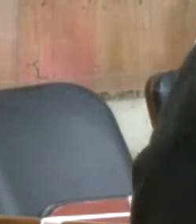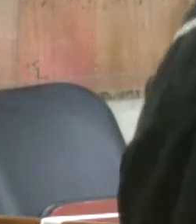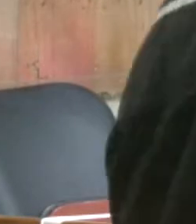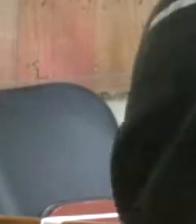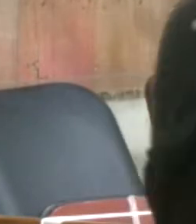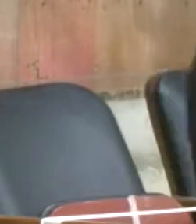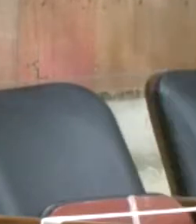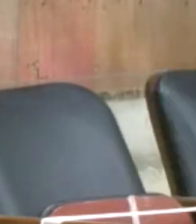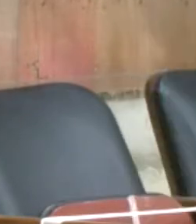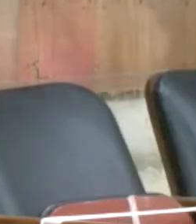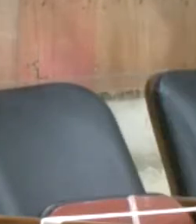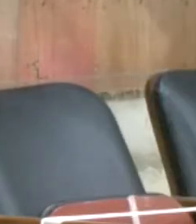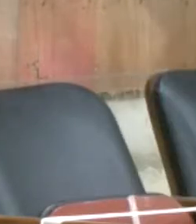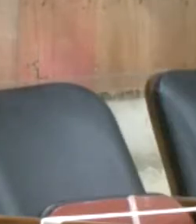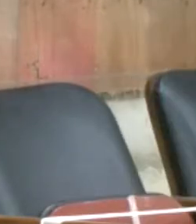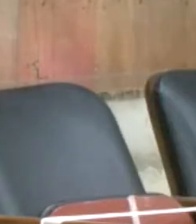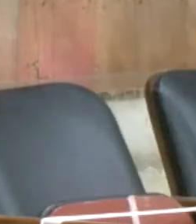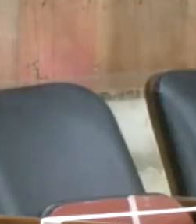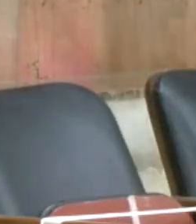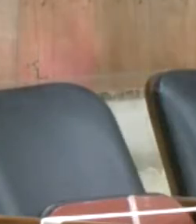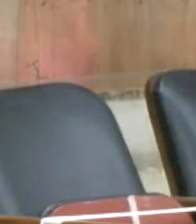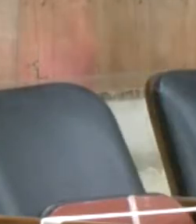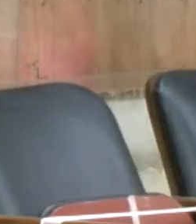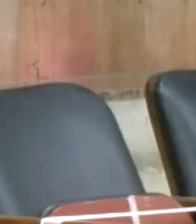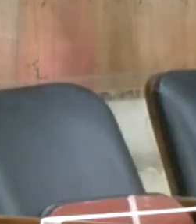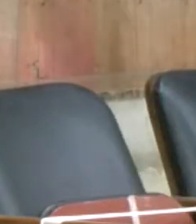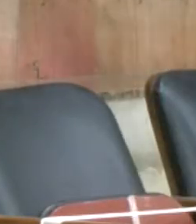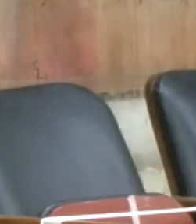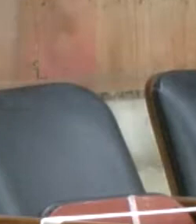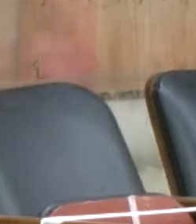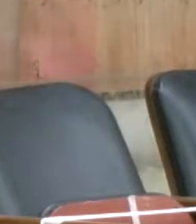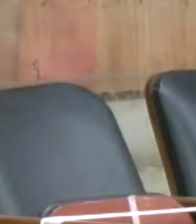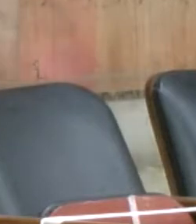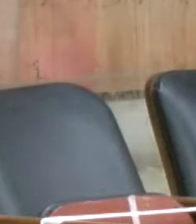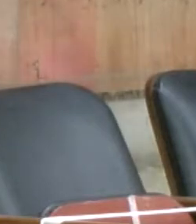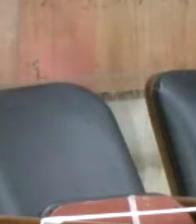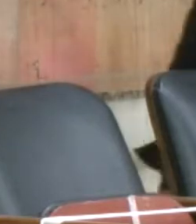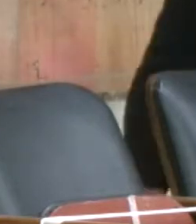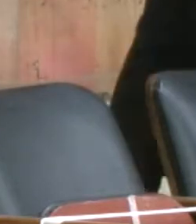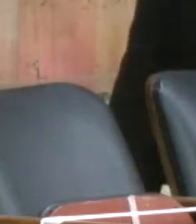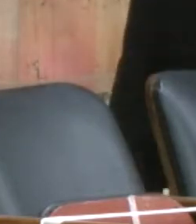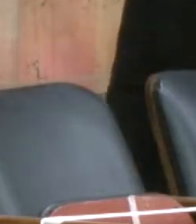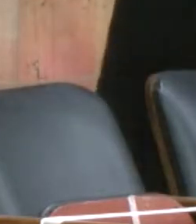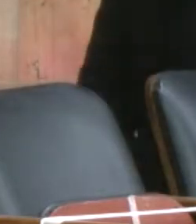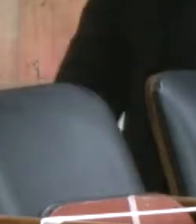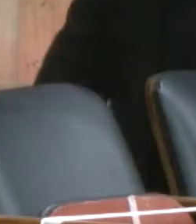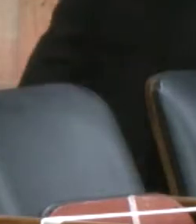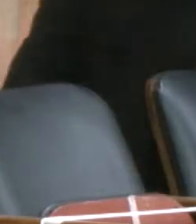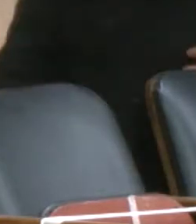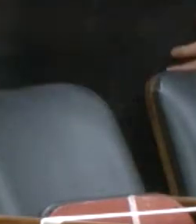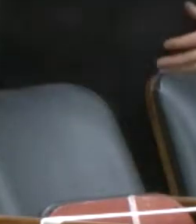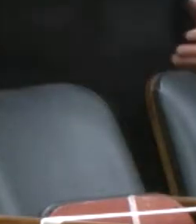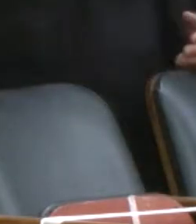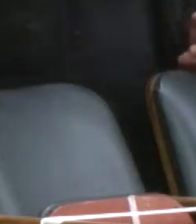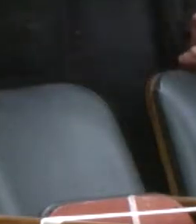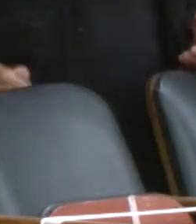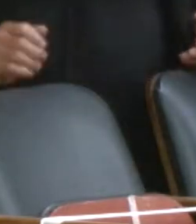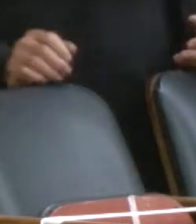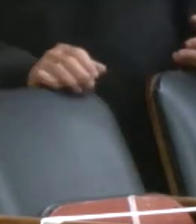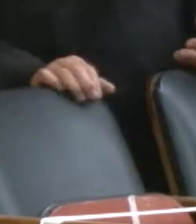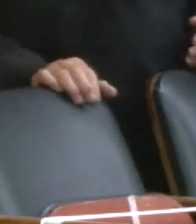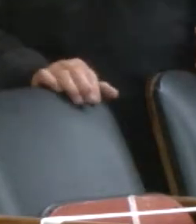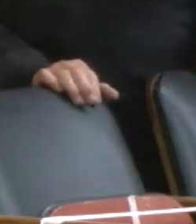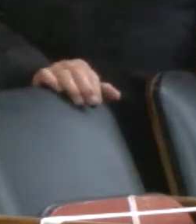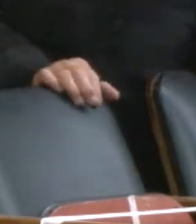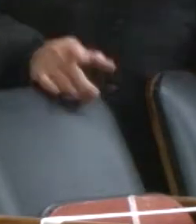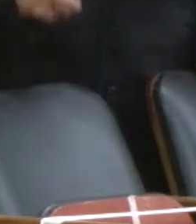a gente tem que pensar primeiro, eliminar ali daquela feira, as pessoas que vão com o produto roubado para ser vendido ali.